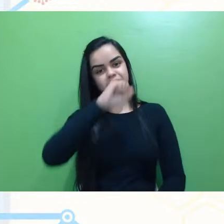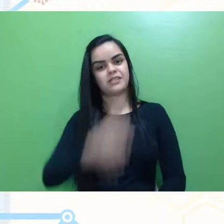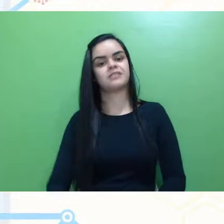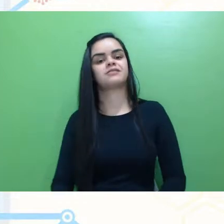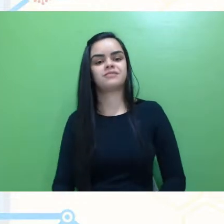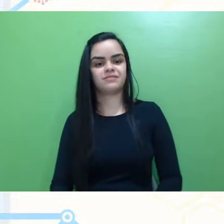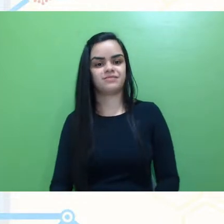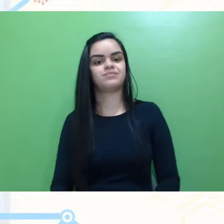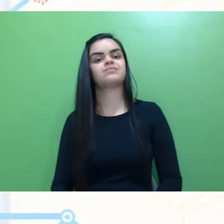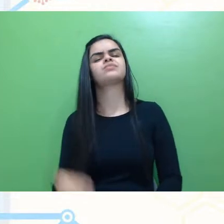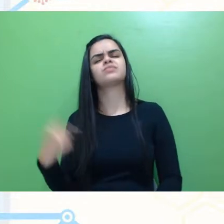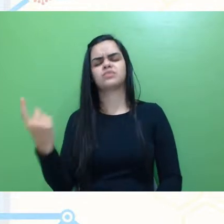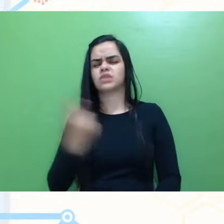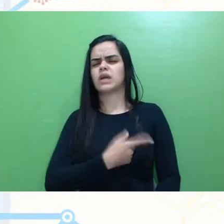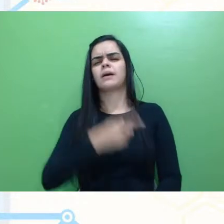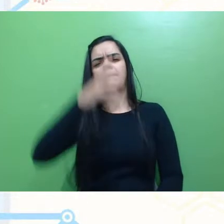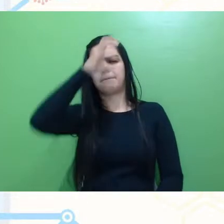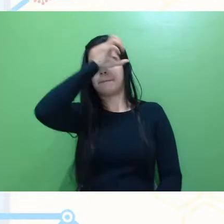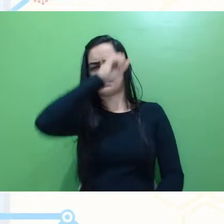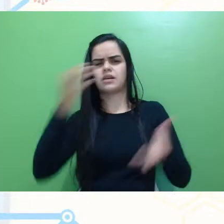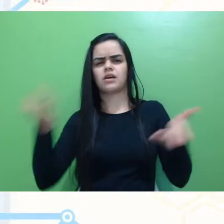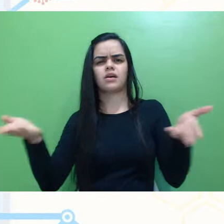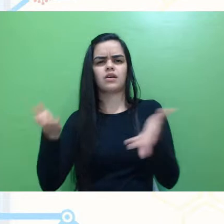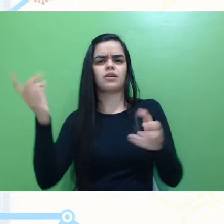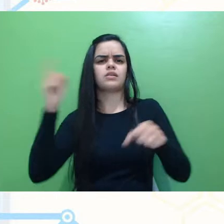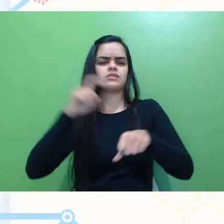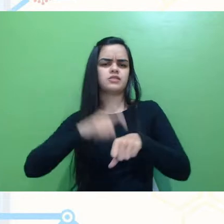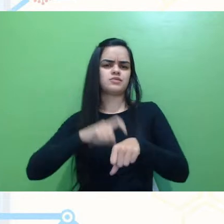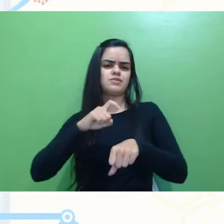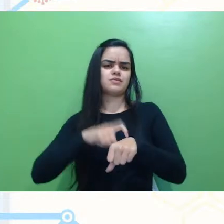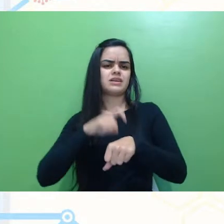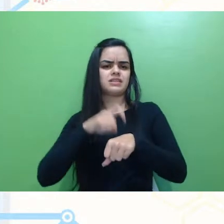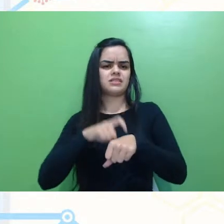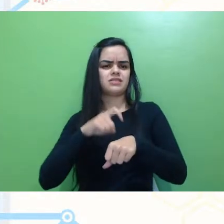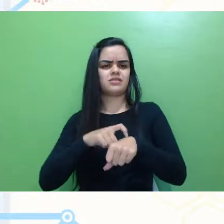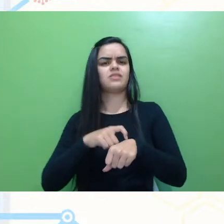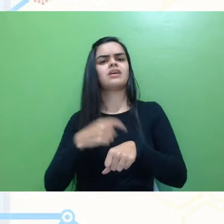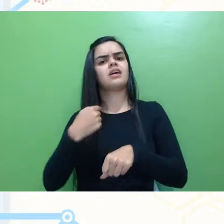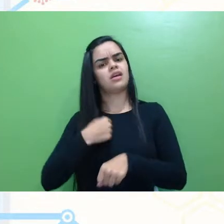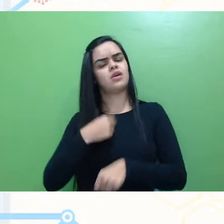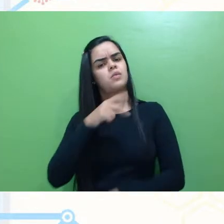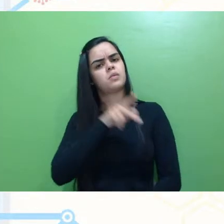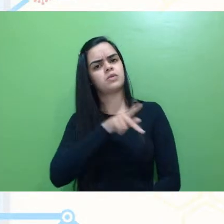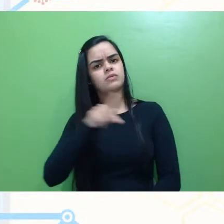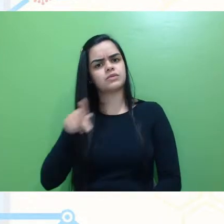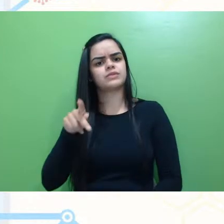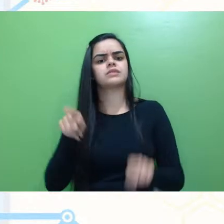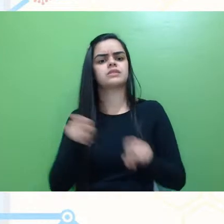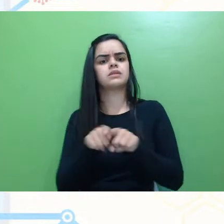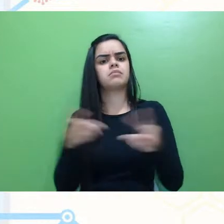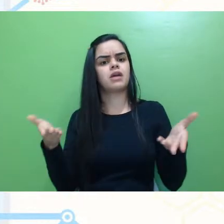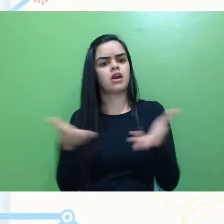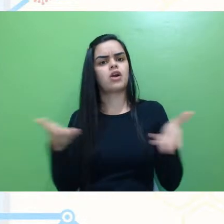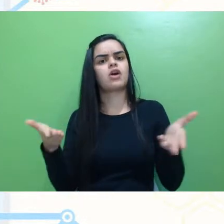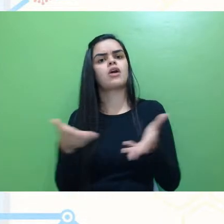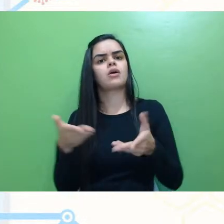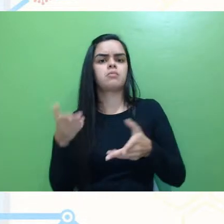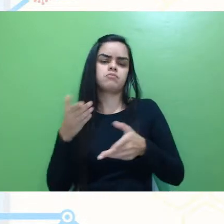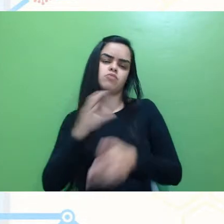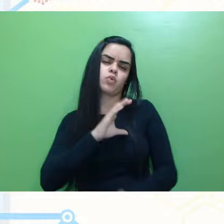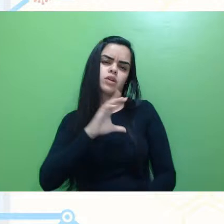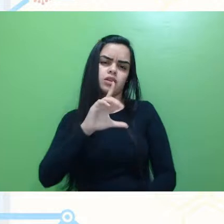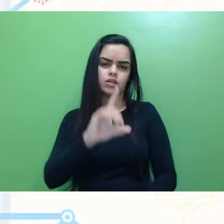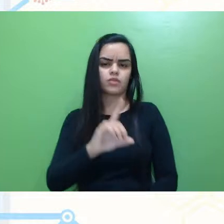temos aprendido muito com esse momento, eu mesmo, como docente, atualmente coordenador do programa, né,